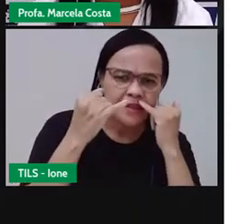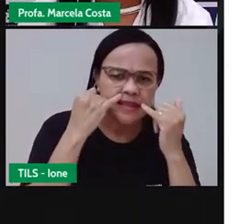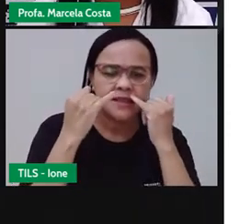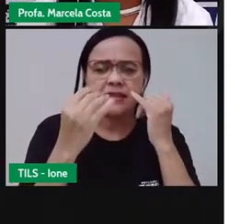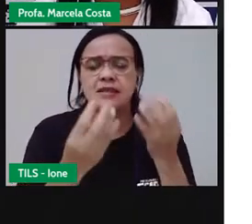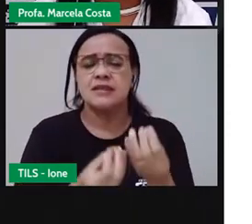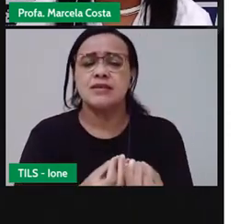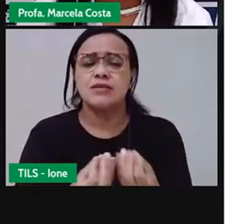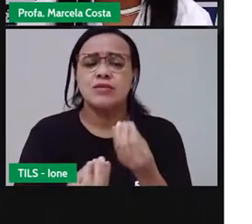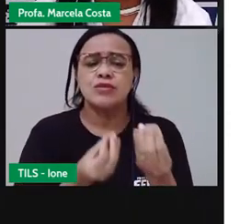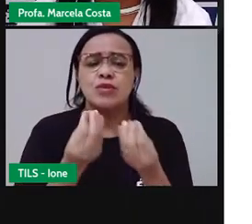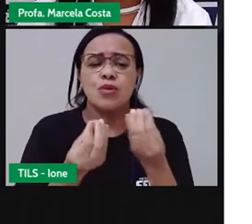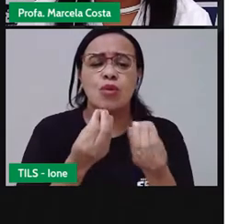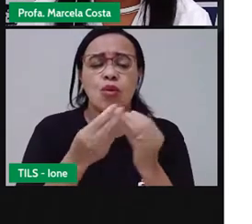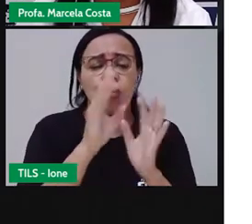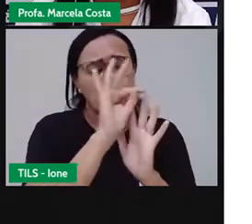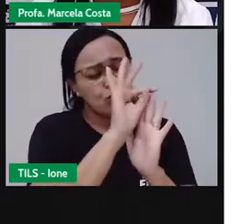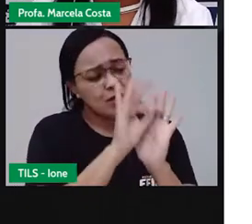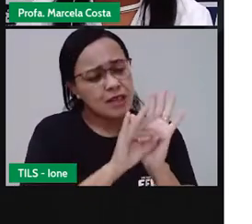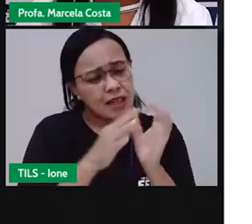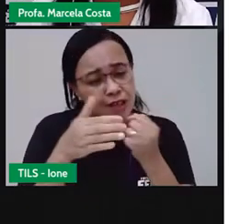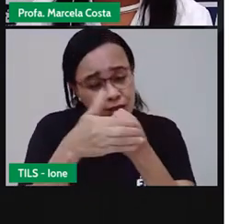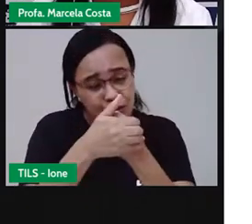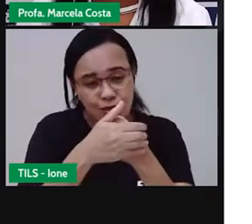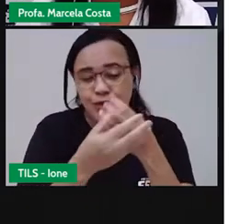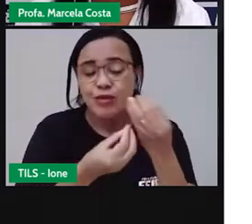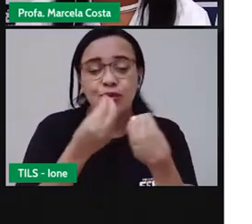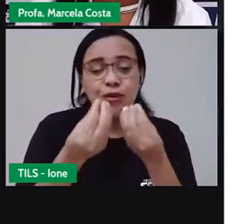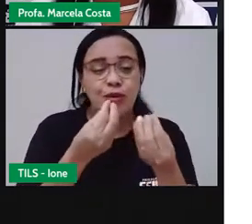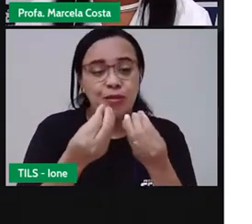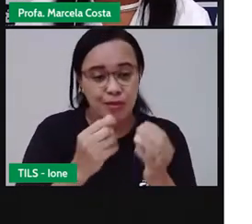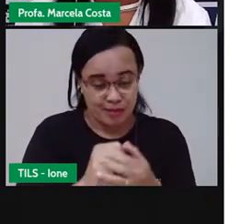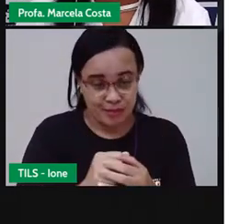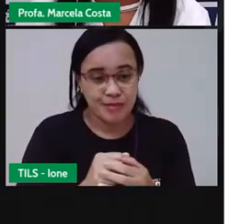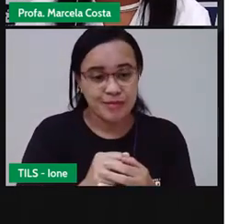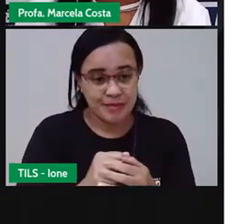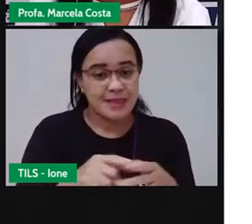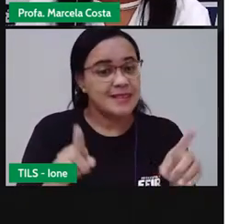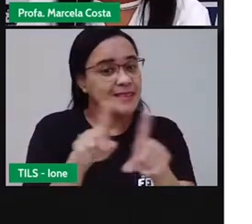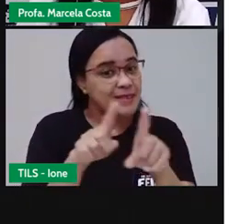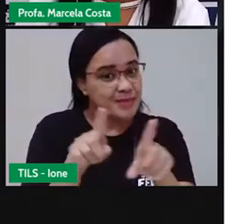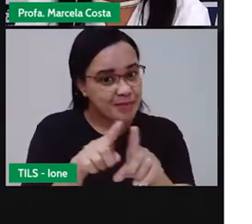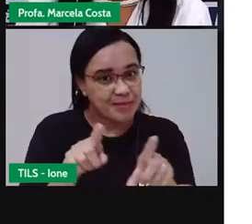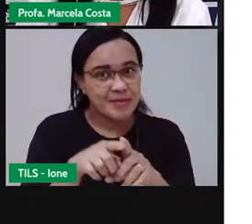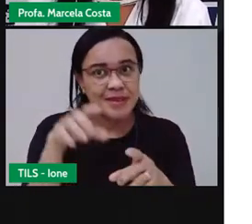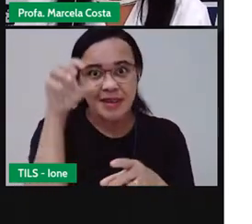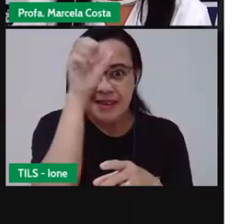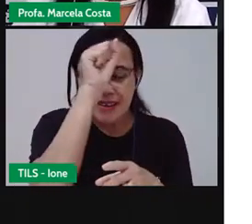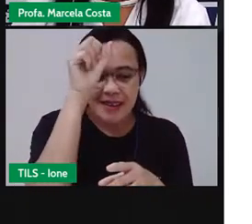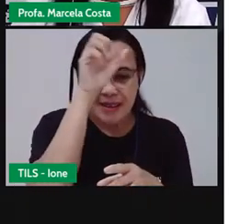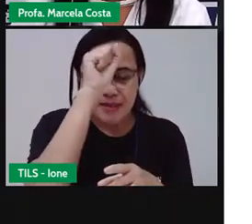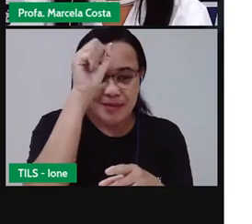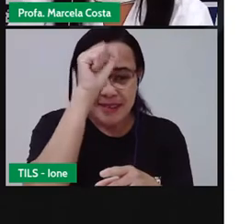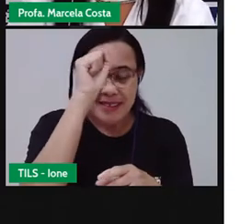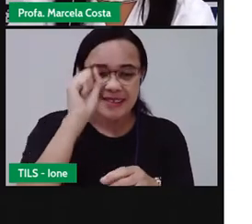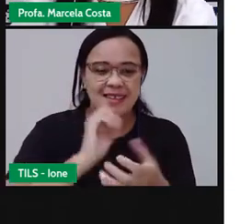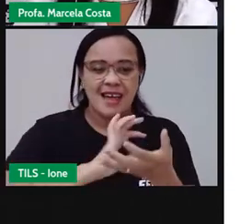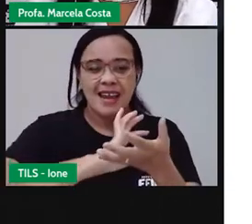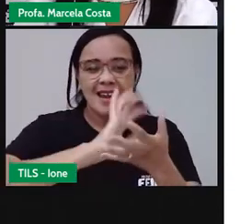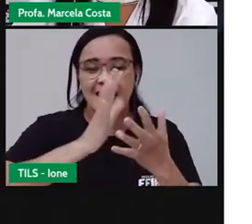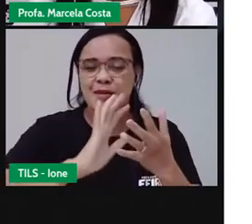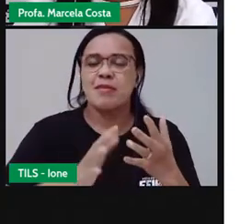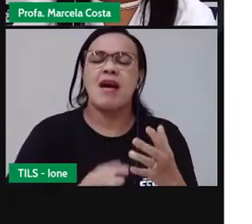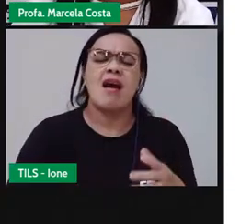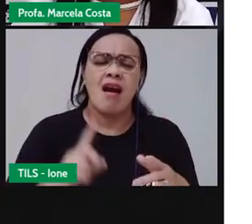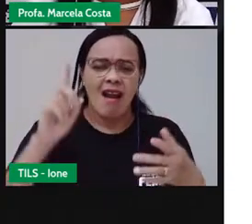estão escritas em um texto. E também vai conhecer a Libra, a